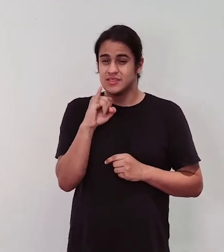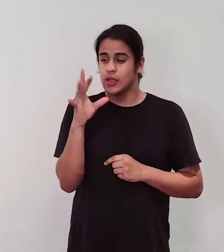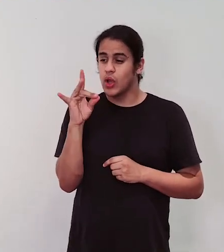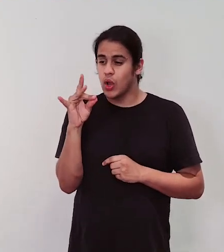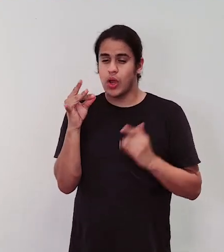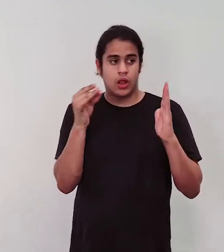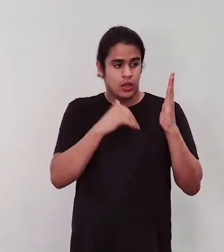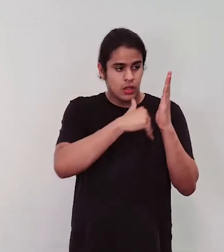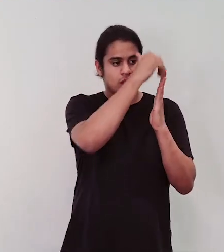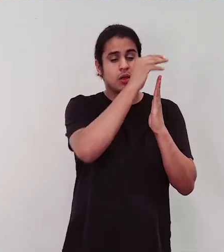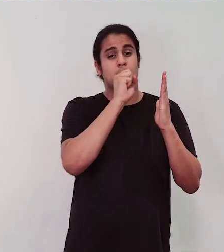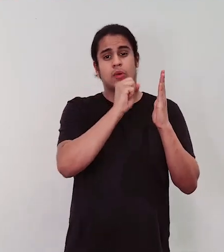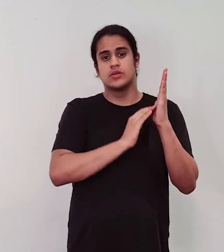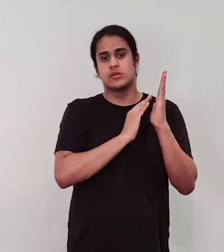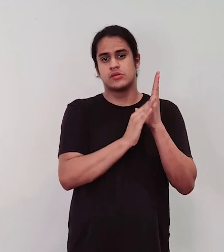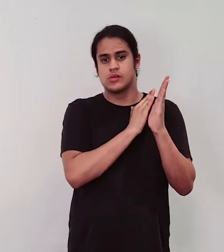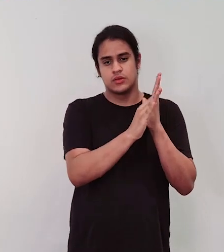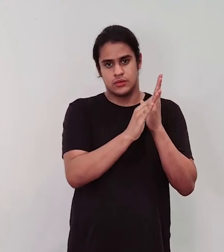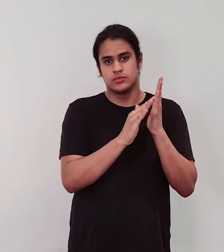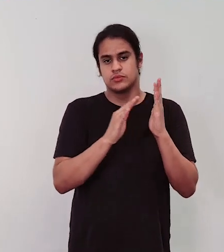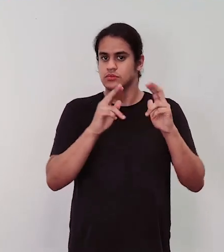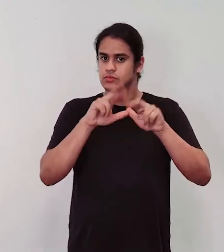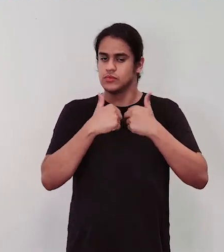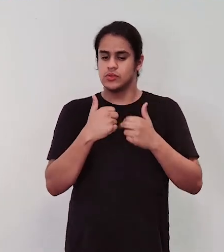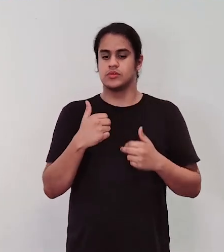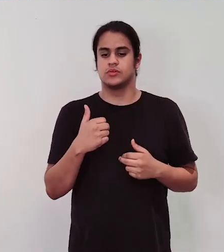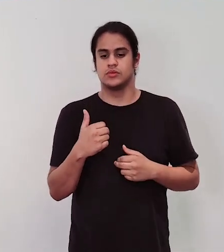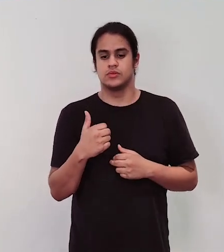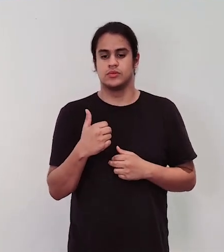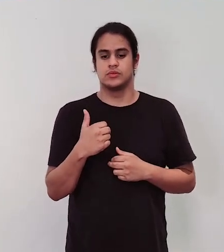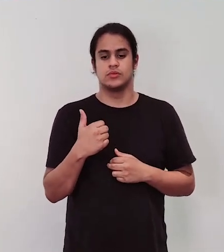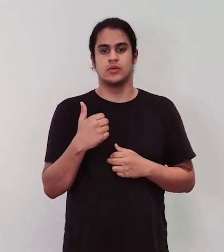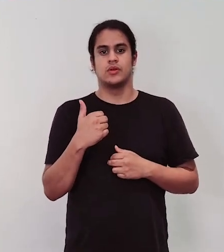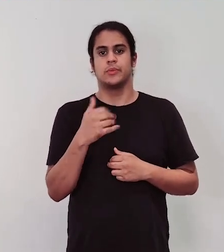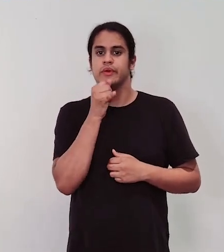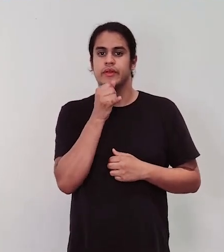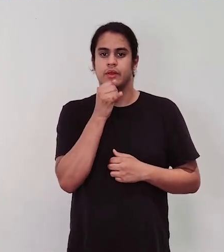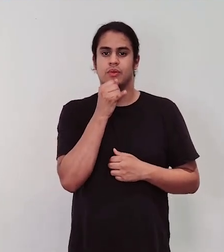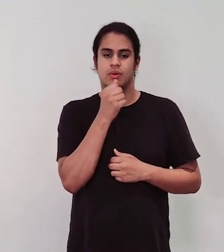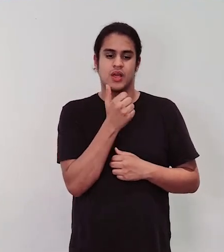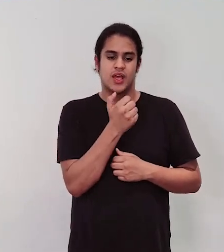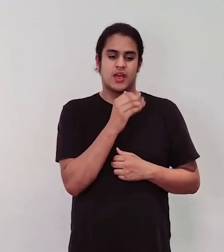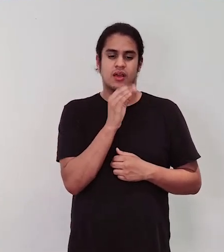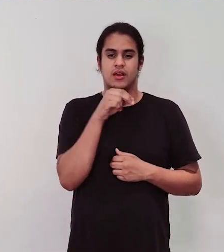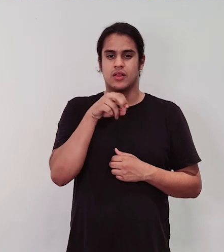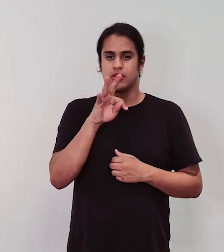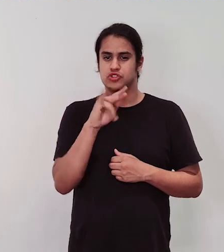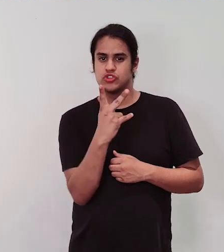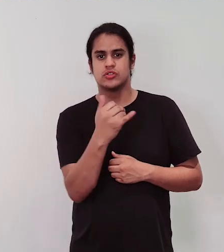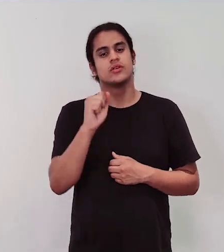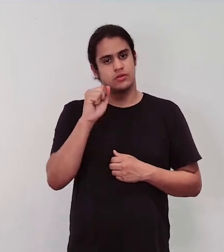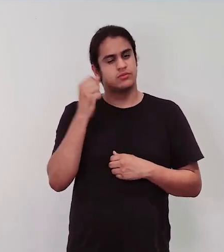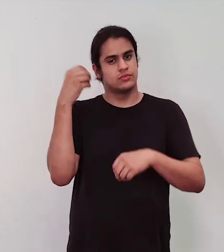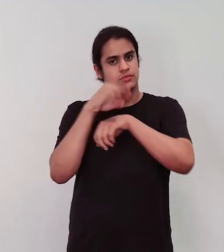tinta pode borrar então não usar canetinha hidrocor é uma dica